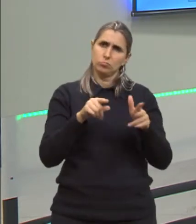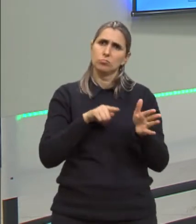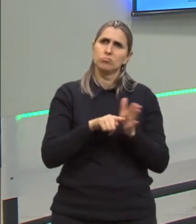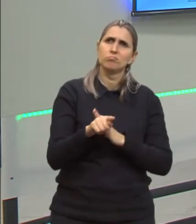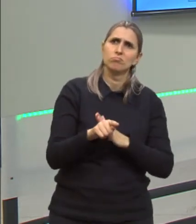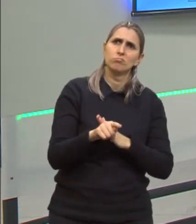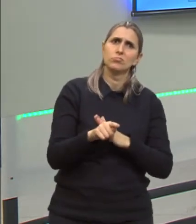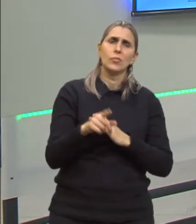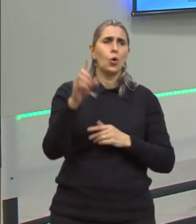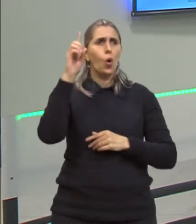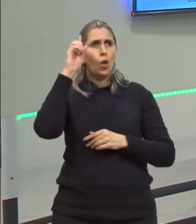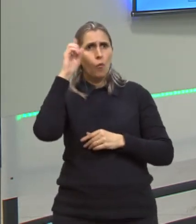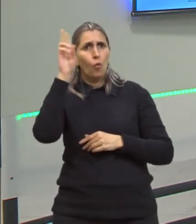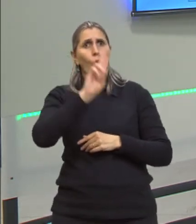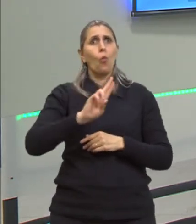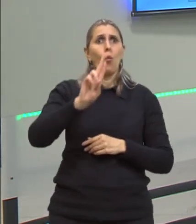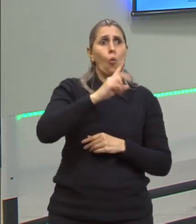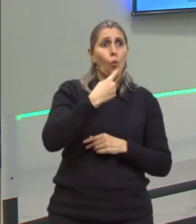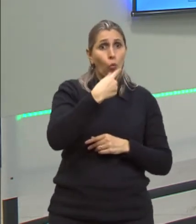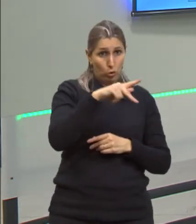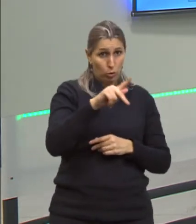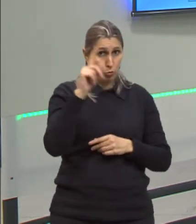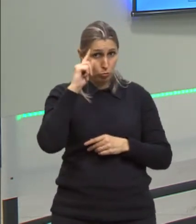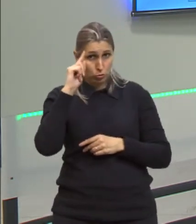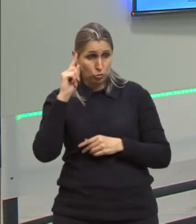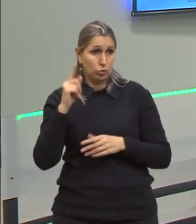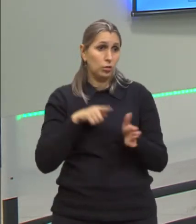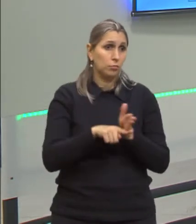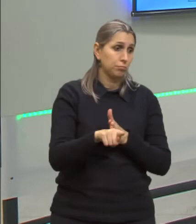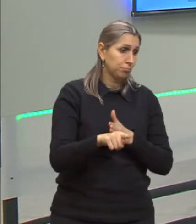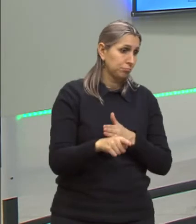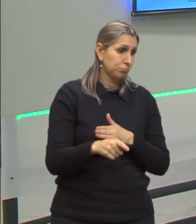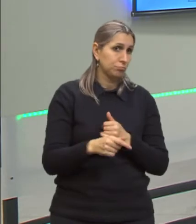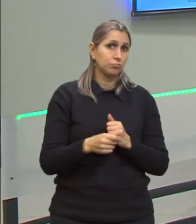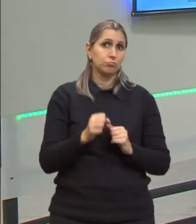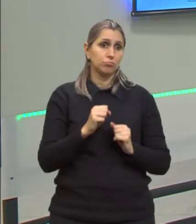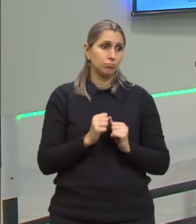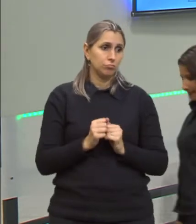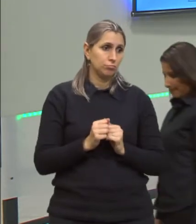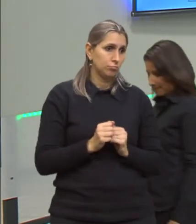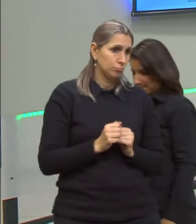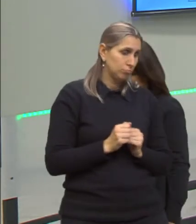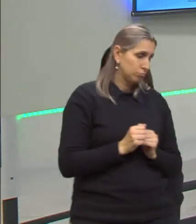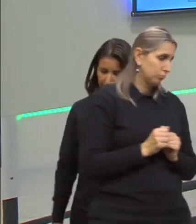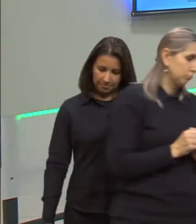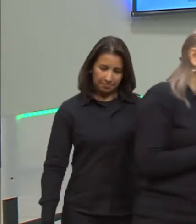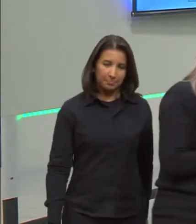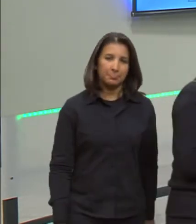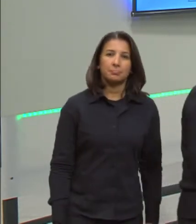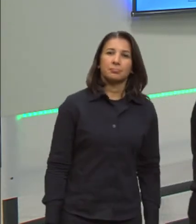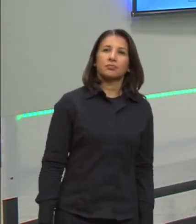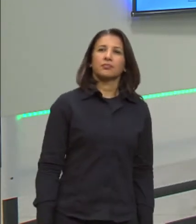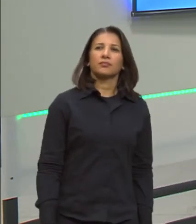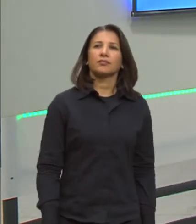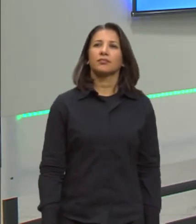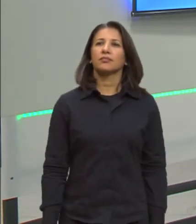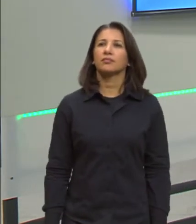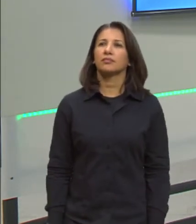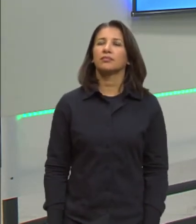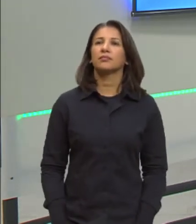envolve o teu dia a dia nas questões. Nós não podemos ser pegos de surpresa. Ok? Pode passar, por favor?